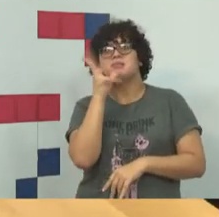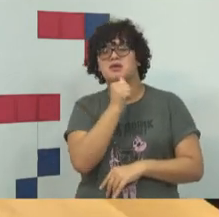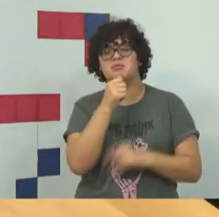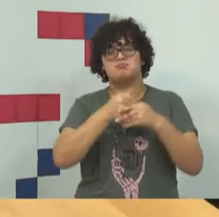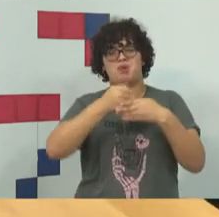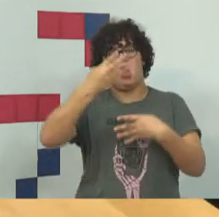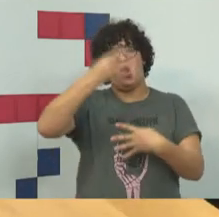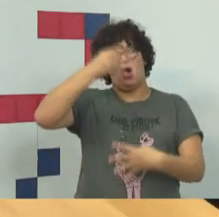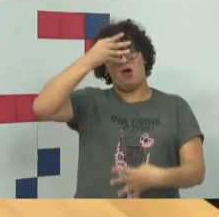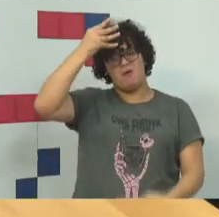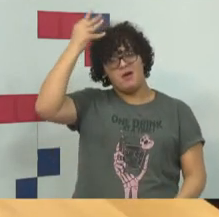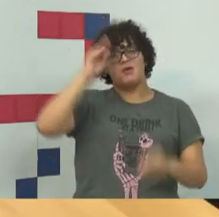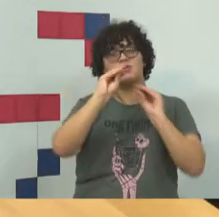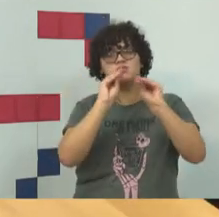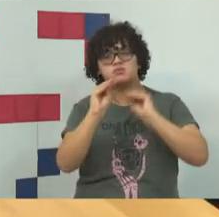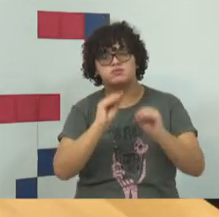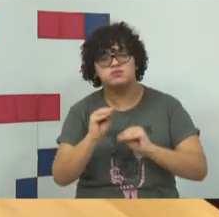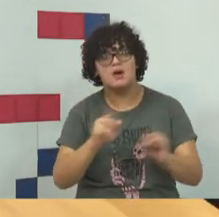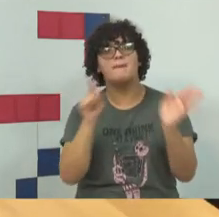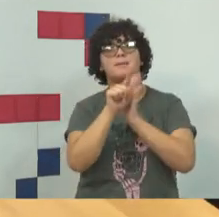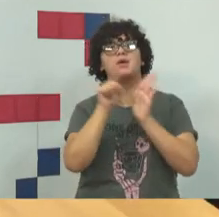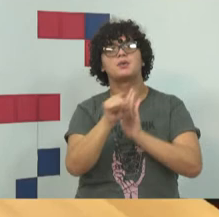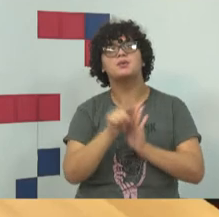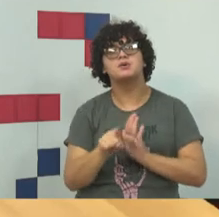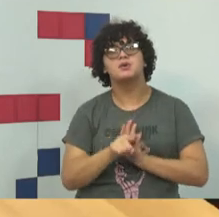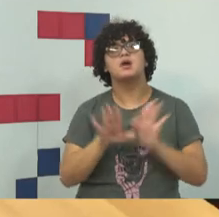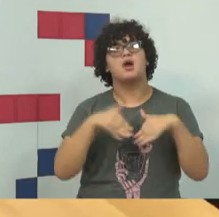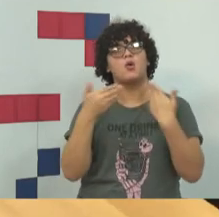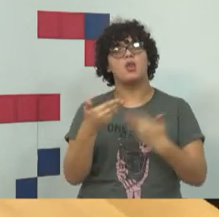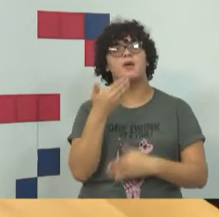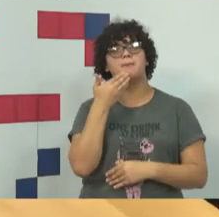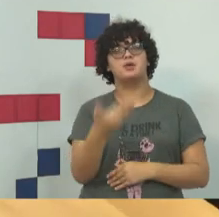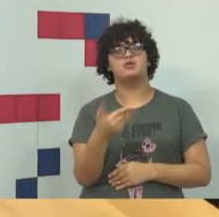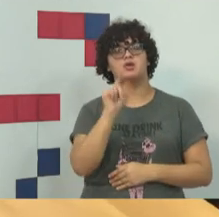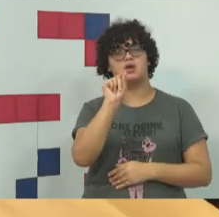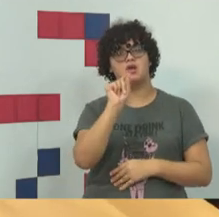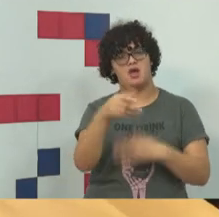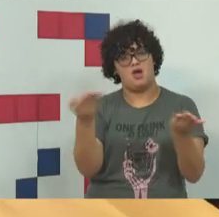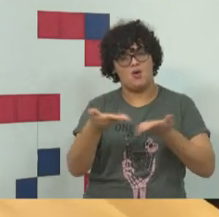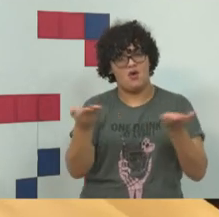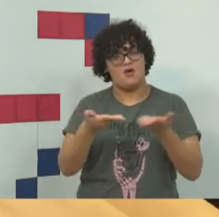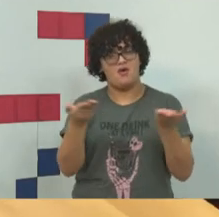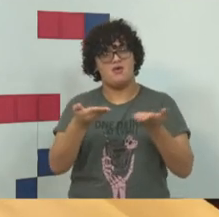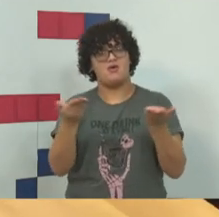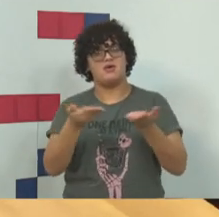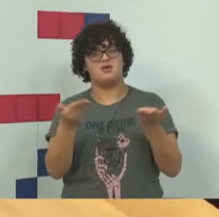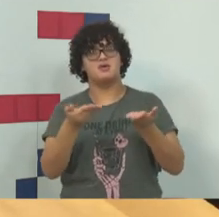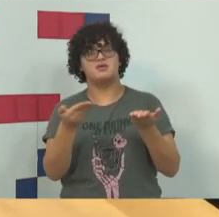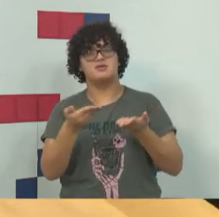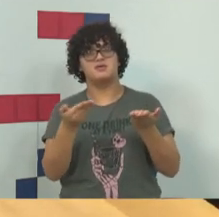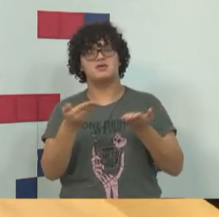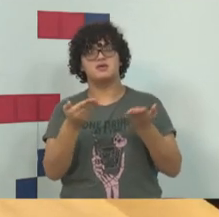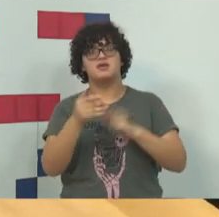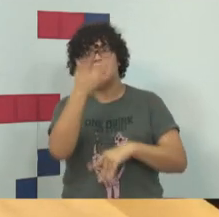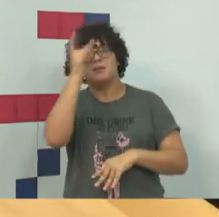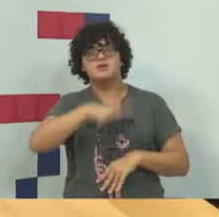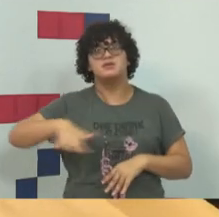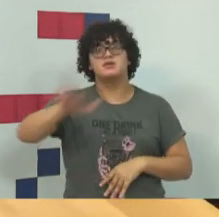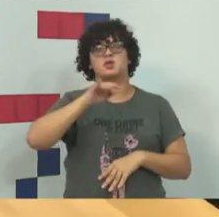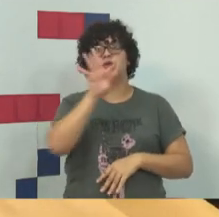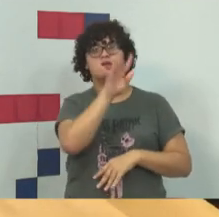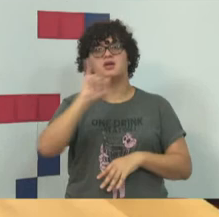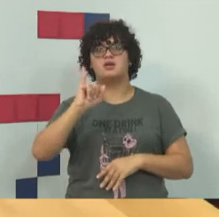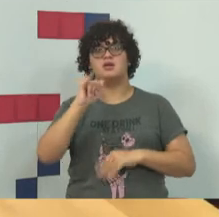complicado para vocês colocarem aí nas perguntas, eu vou pedir, agora é a hora que a gente quebra a perna do pessoal da técnica,